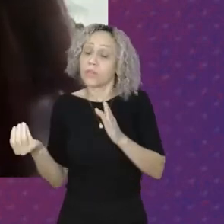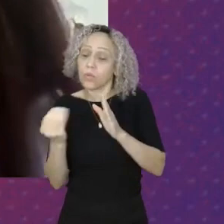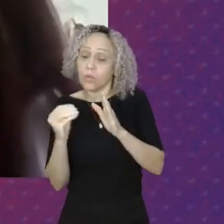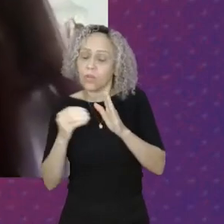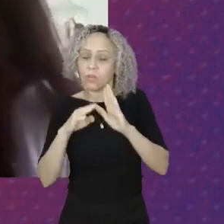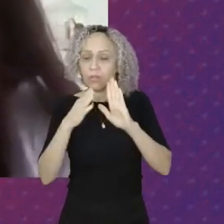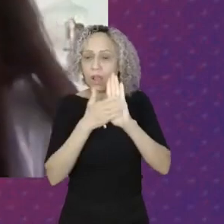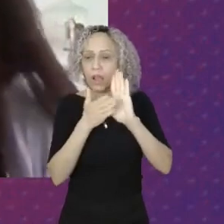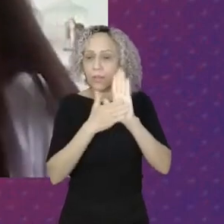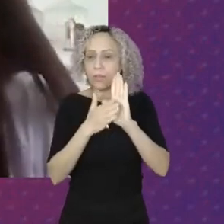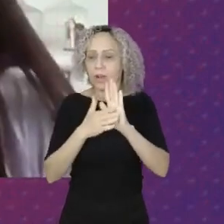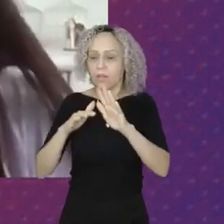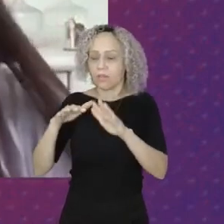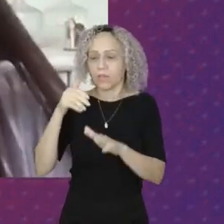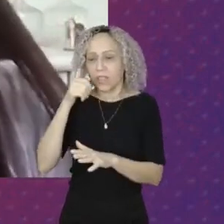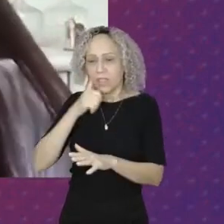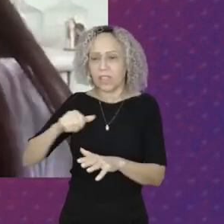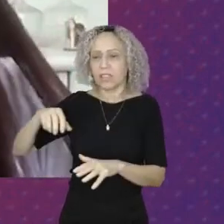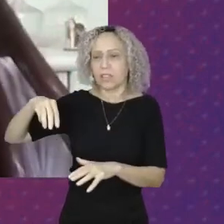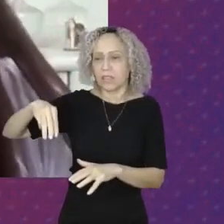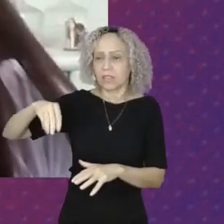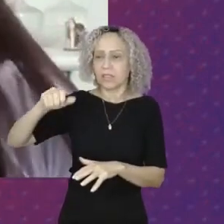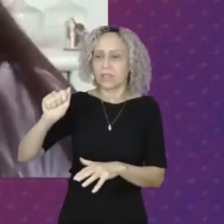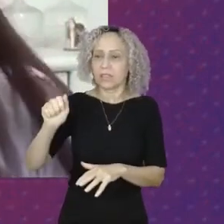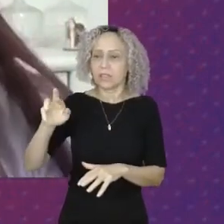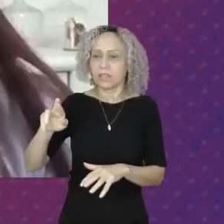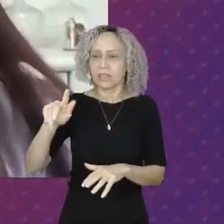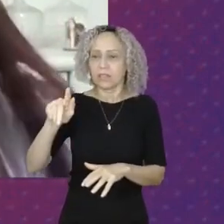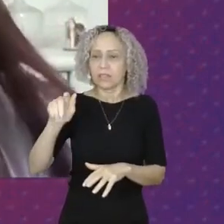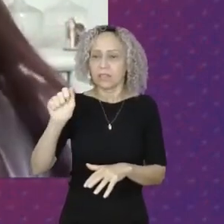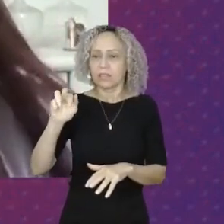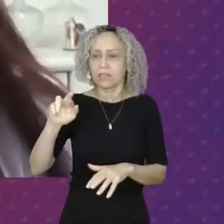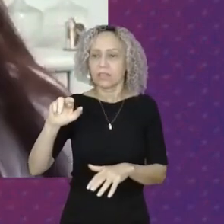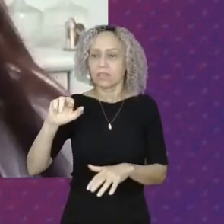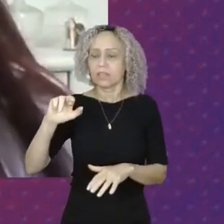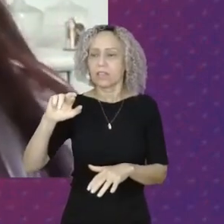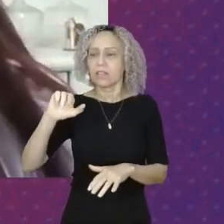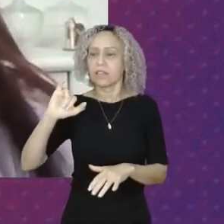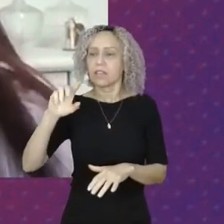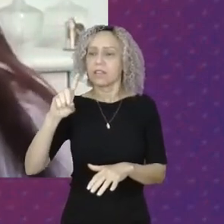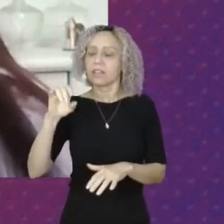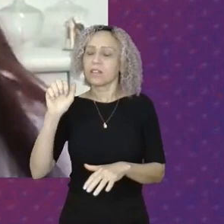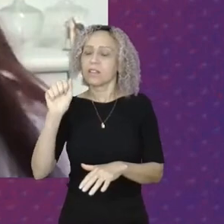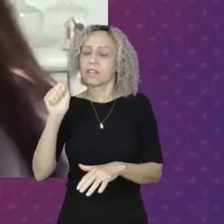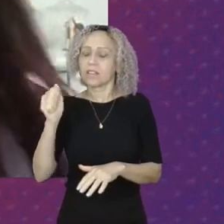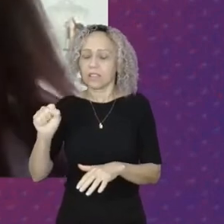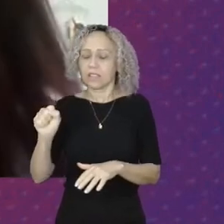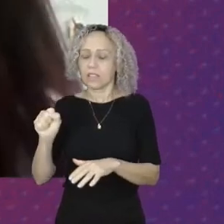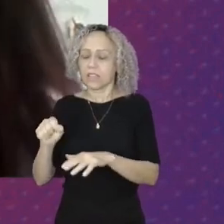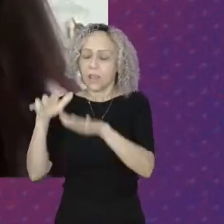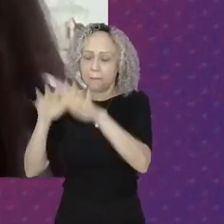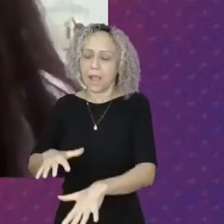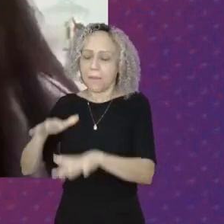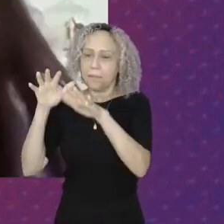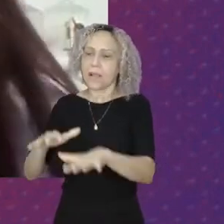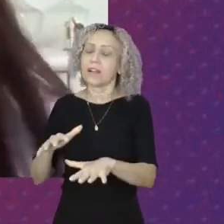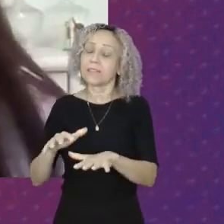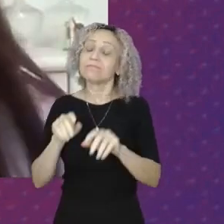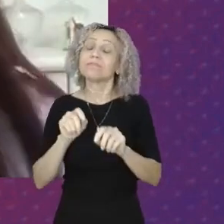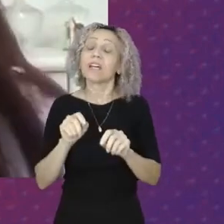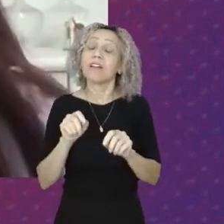De construção E de elaboração Que para isso Esse formato Também se dá Em um processo Intenso E